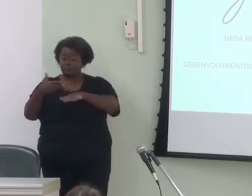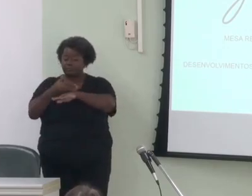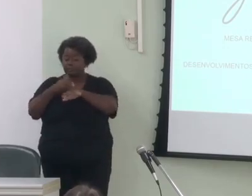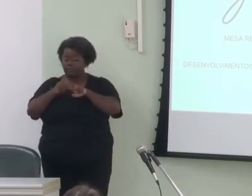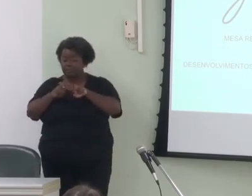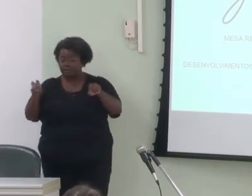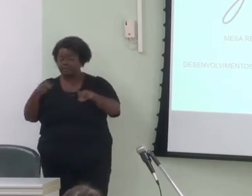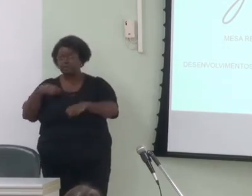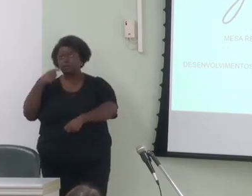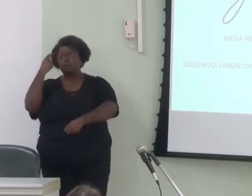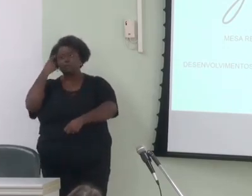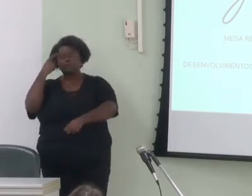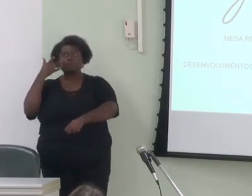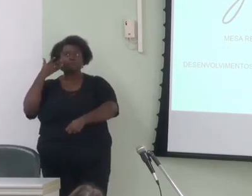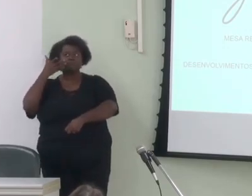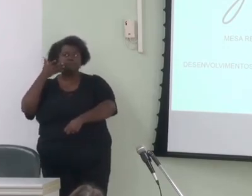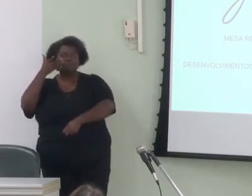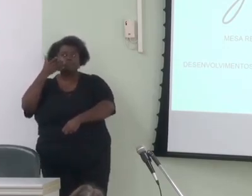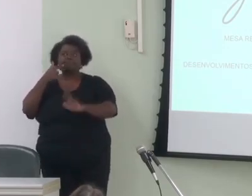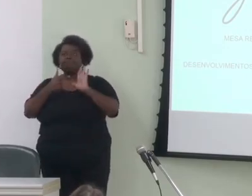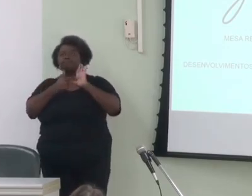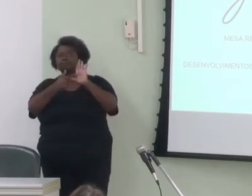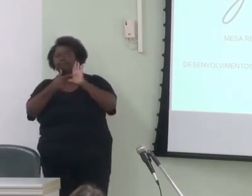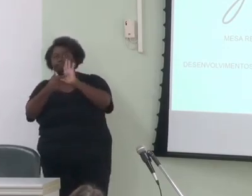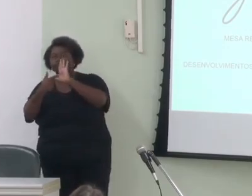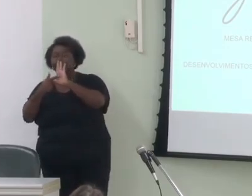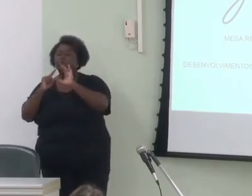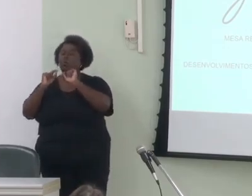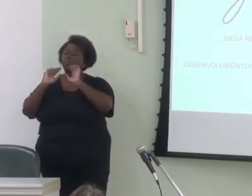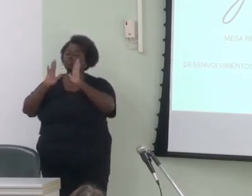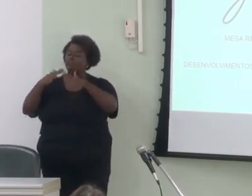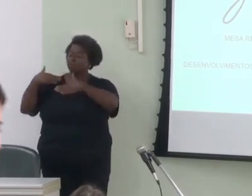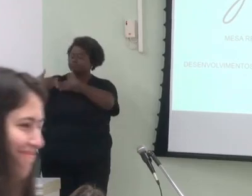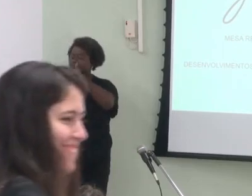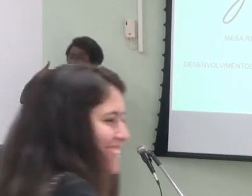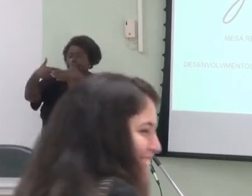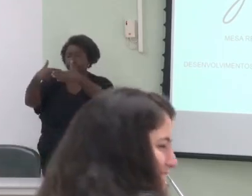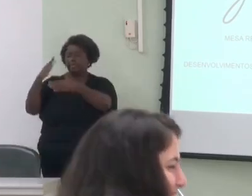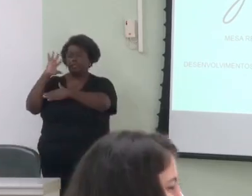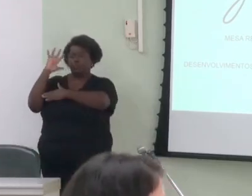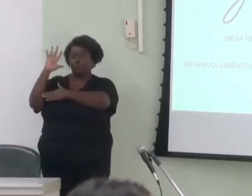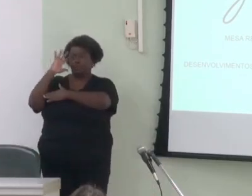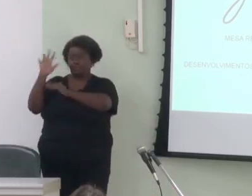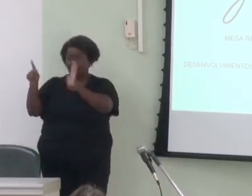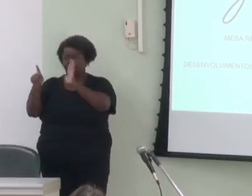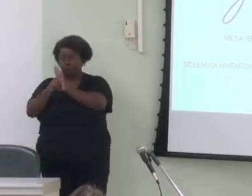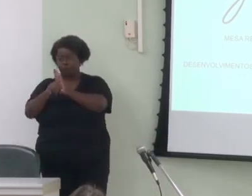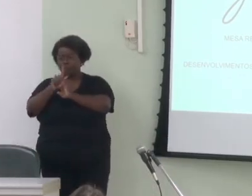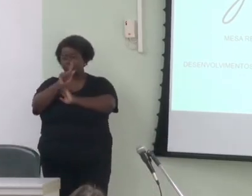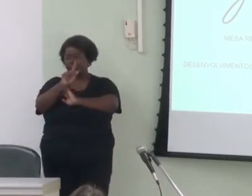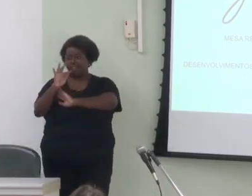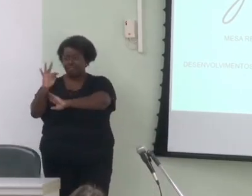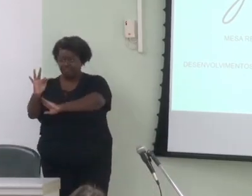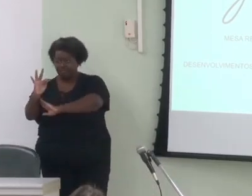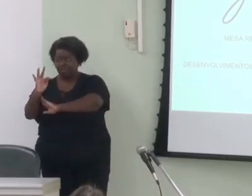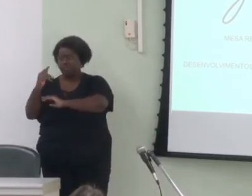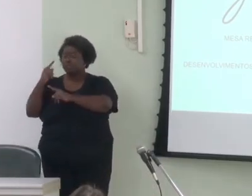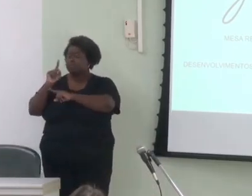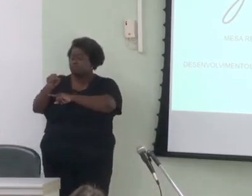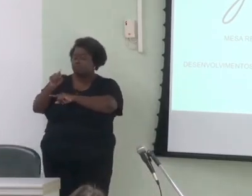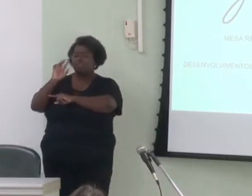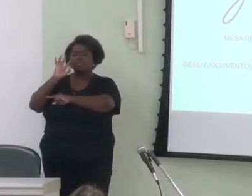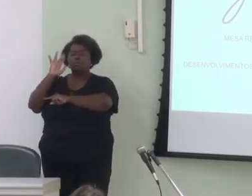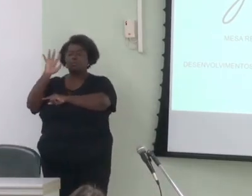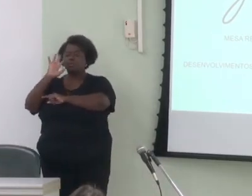fazer uma fala apontando os avanços recentes da teoria da GDF, tendo em vista que essa é uma teoria que está em constante